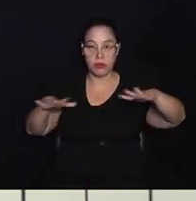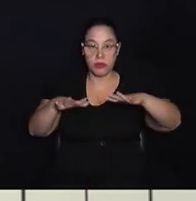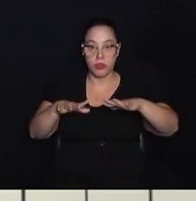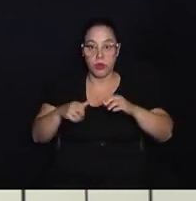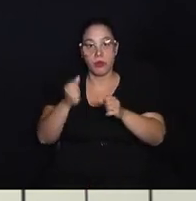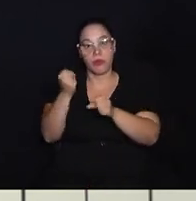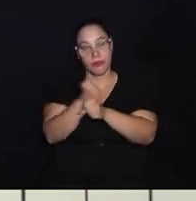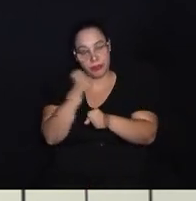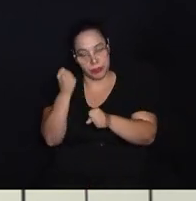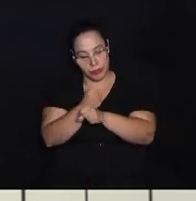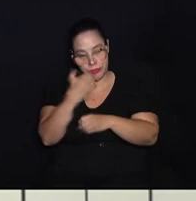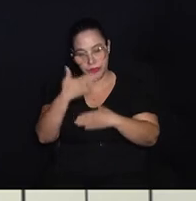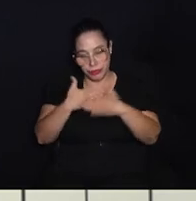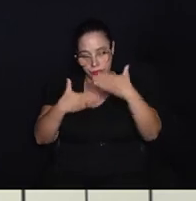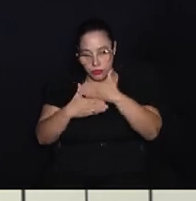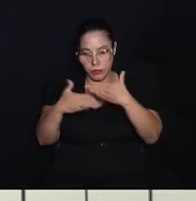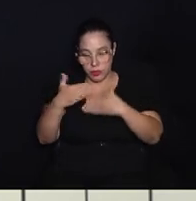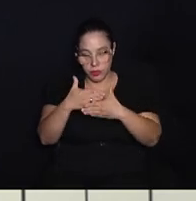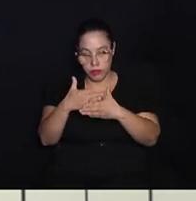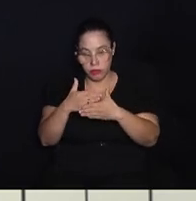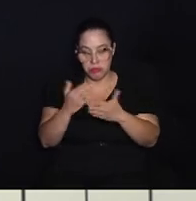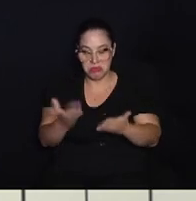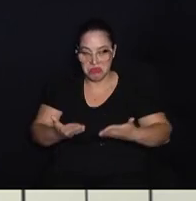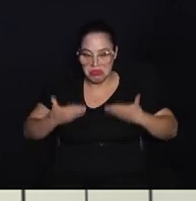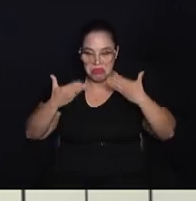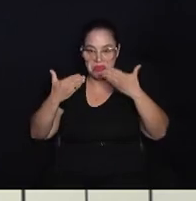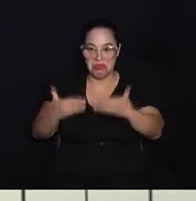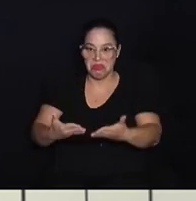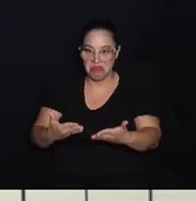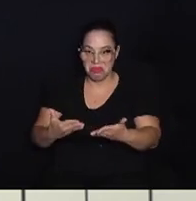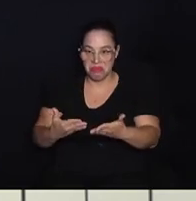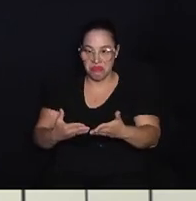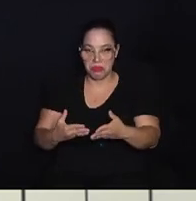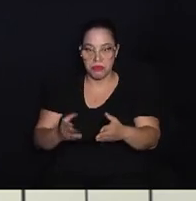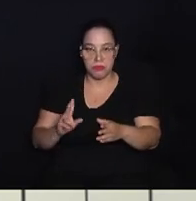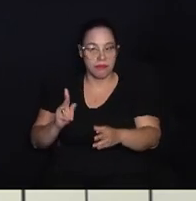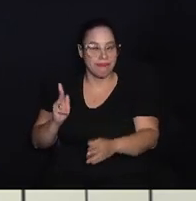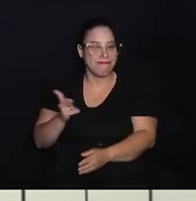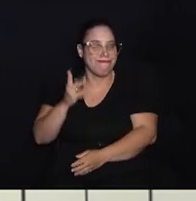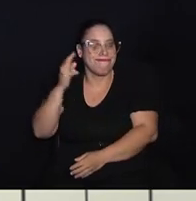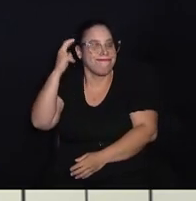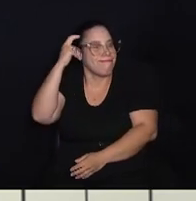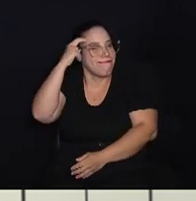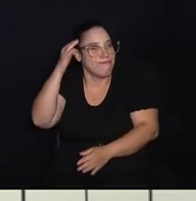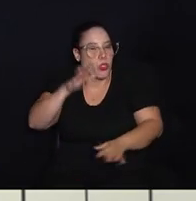reforma, oferece diversos produtos e garante uma viagem no tempo.